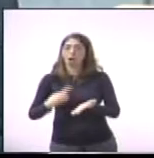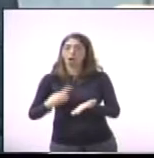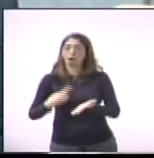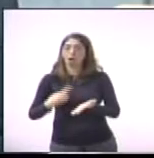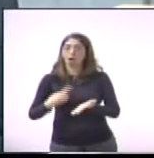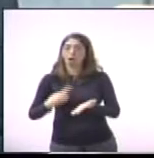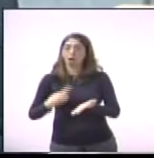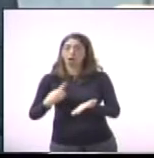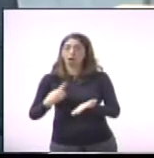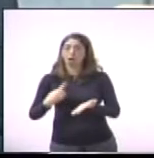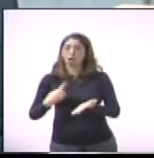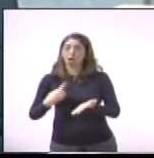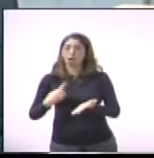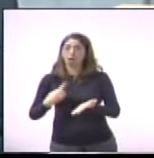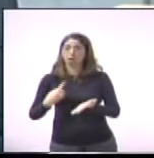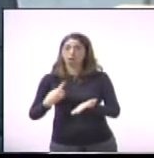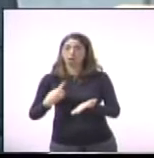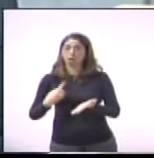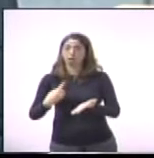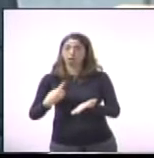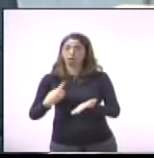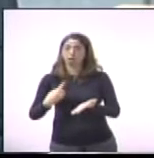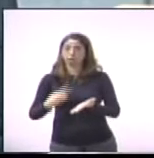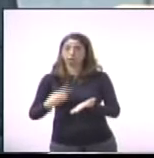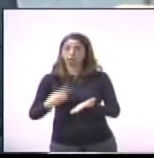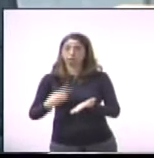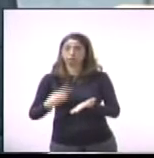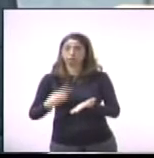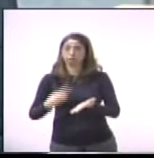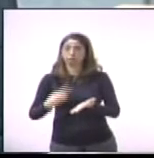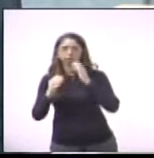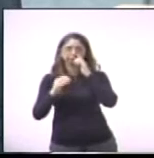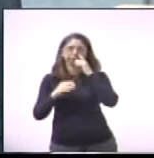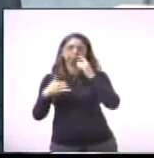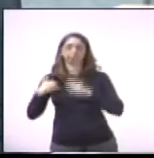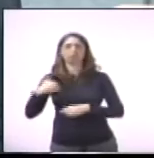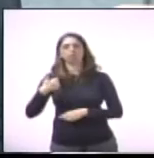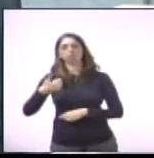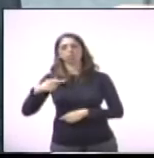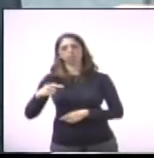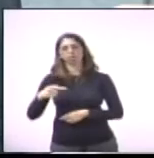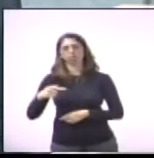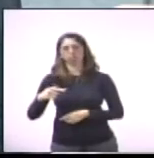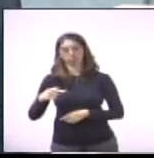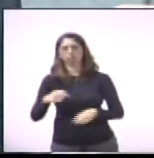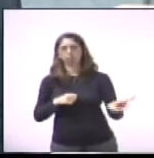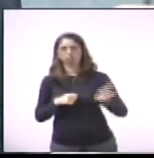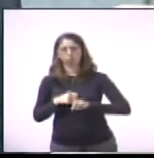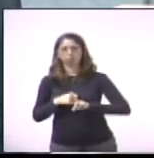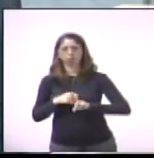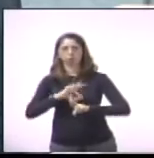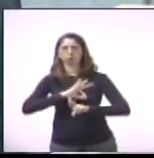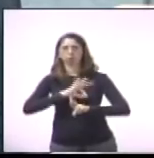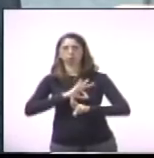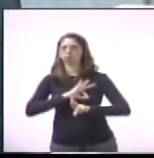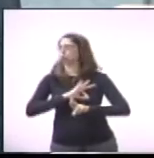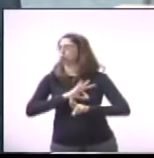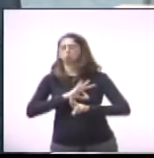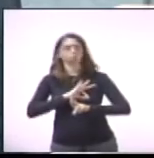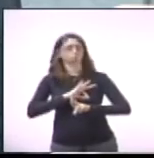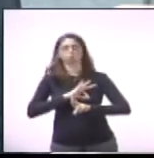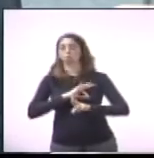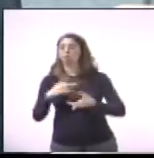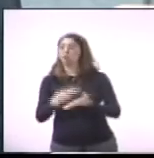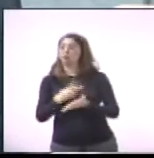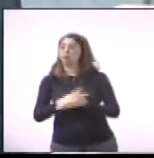mentiram a idade, dizendo que já tinha 17 anos, mesmo assim era menor, e na verdade as meninas tinham 11